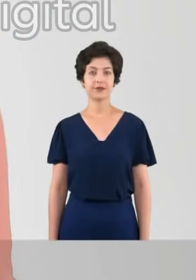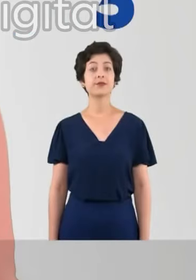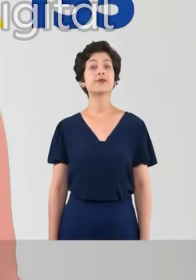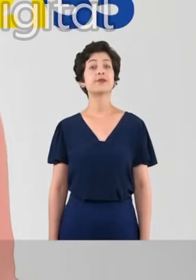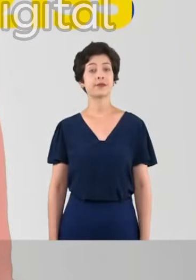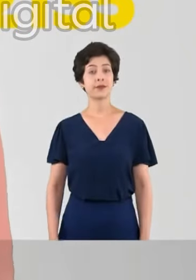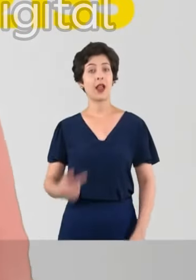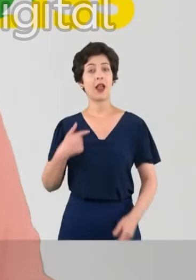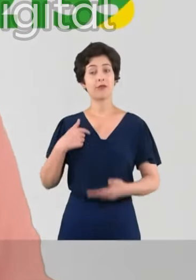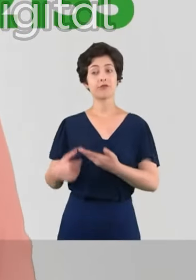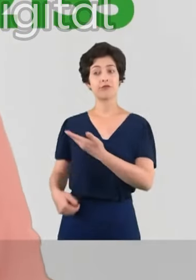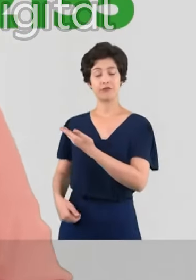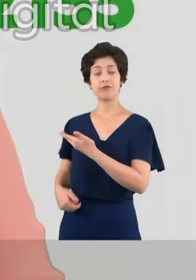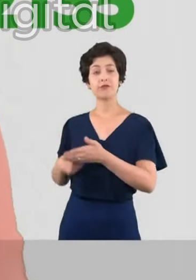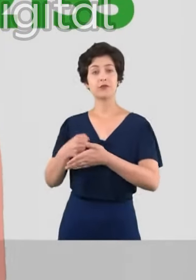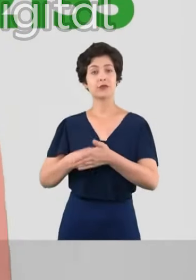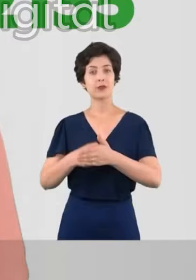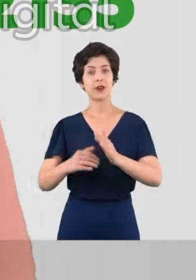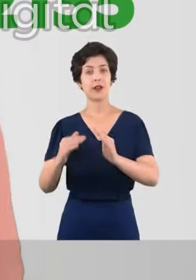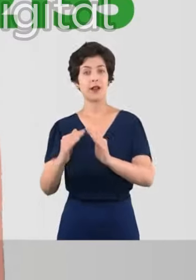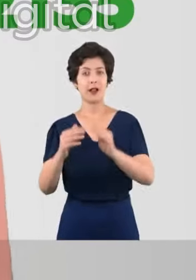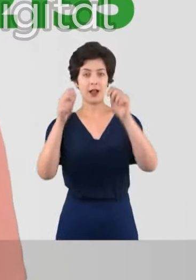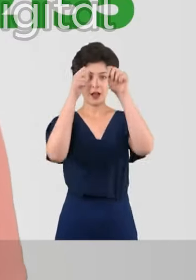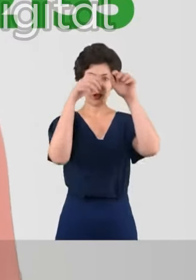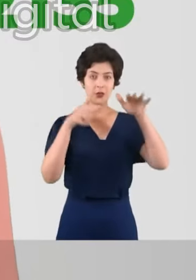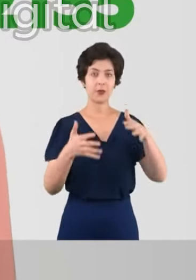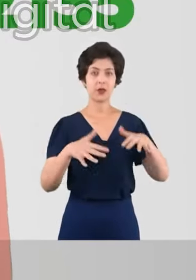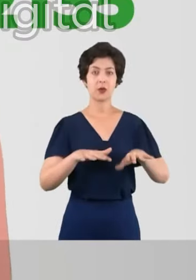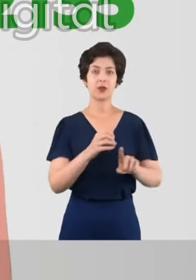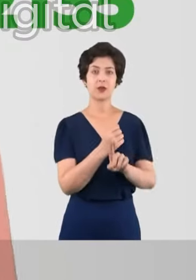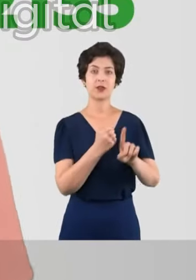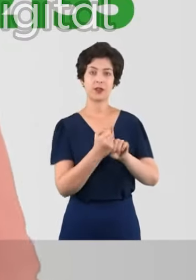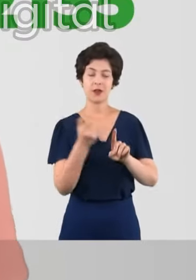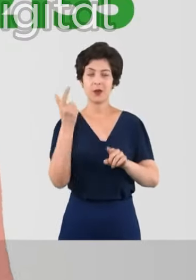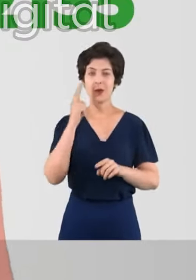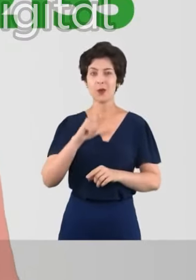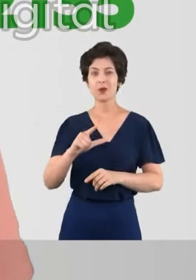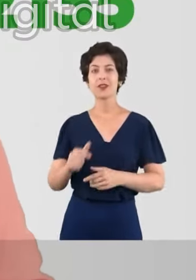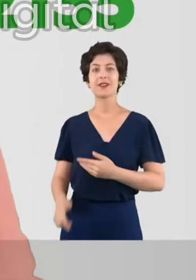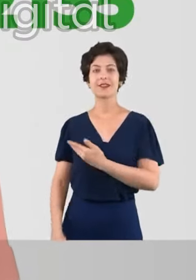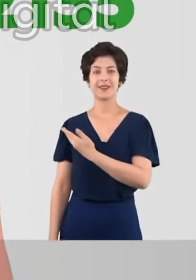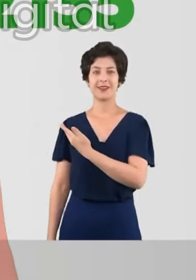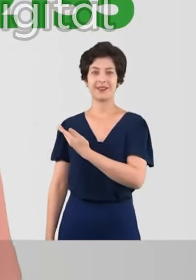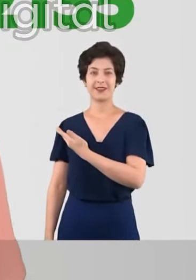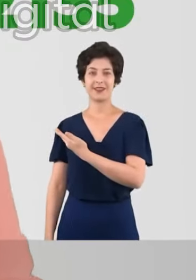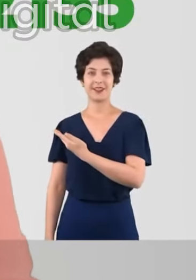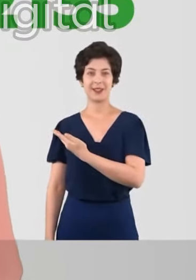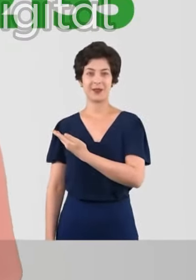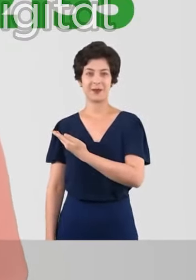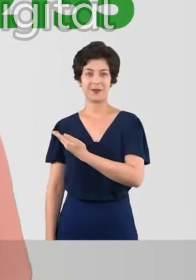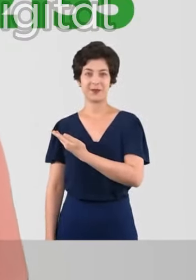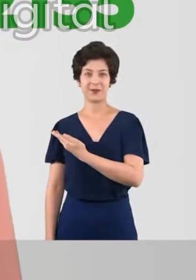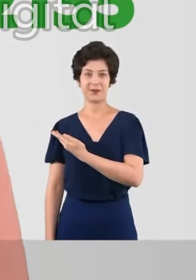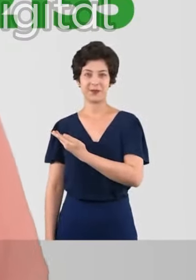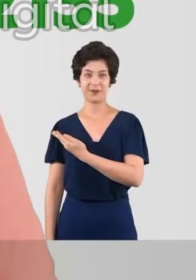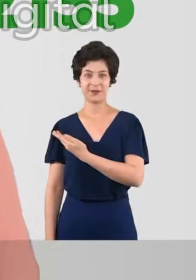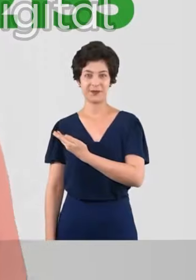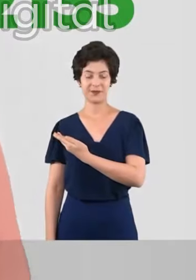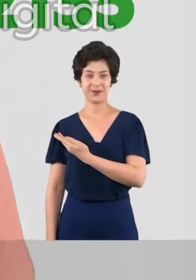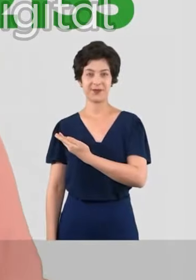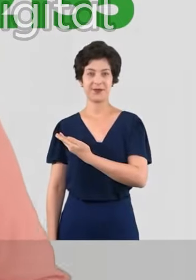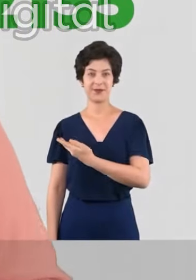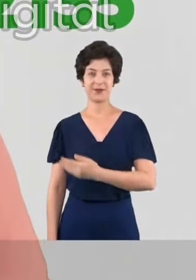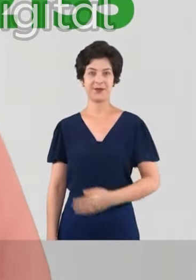Sou Mari Gouveia. Luto pela moradia, pelo autismo e pela inclusão social. Vai dar certo com Mari Gouveia, 22-135,